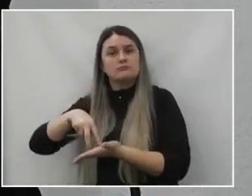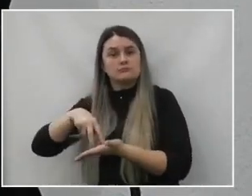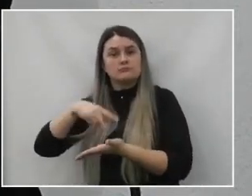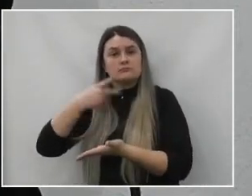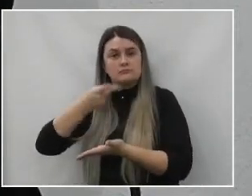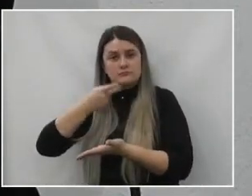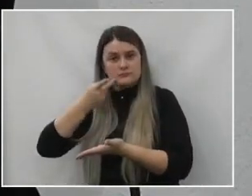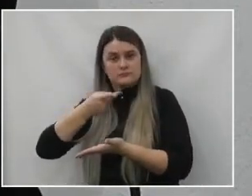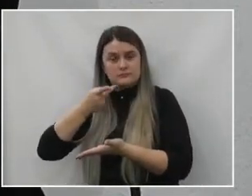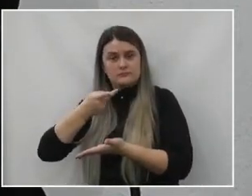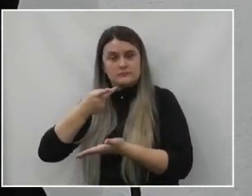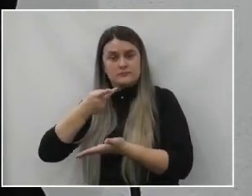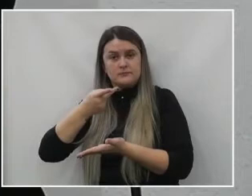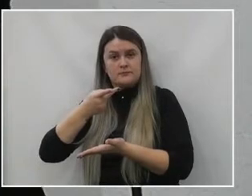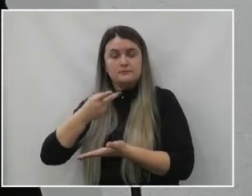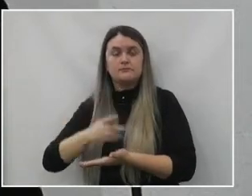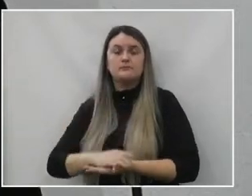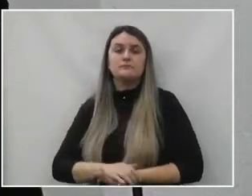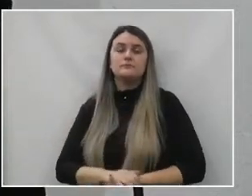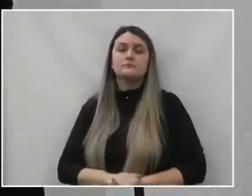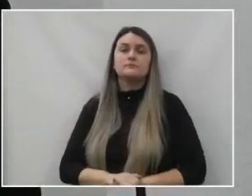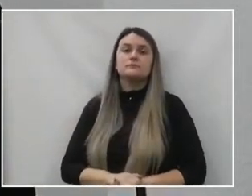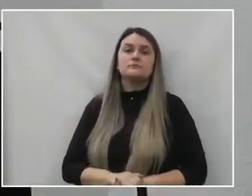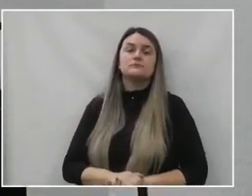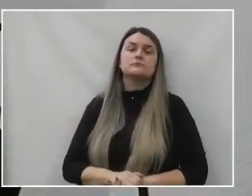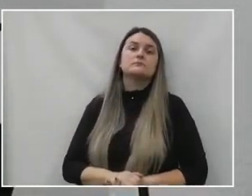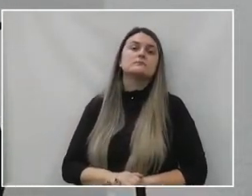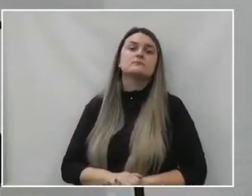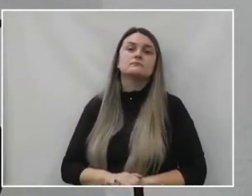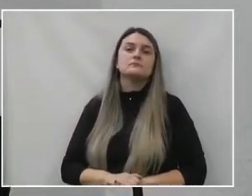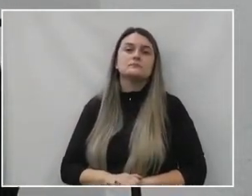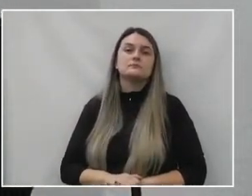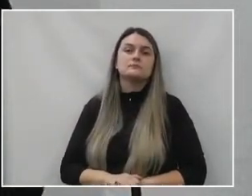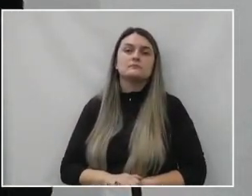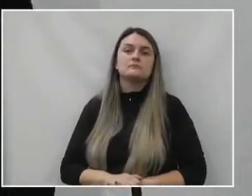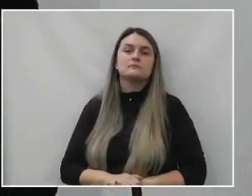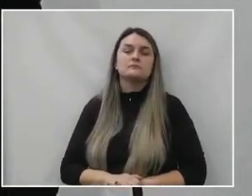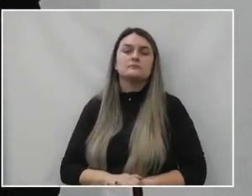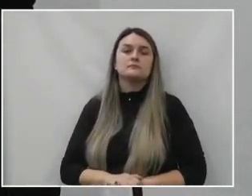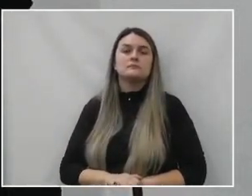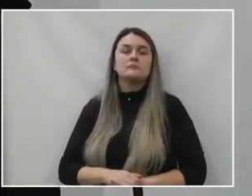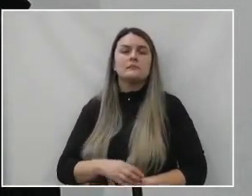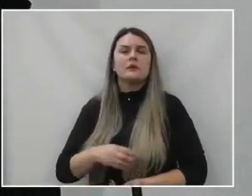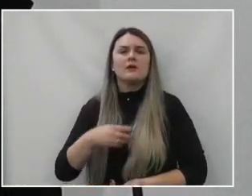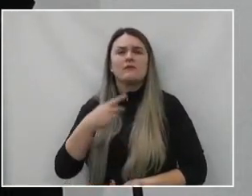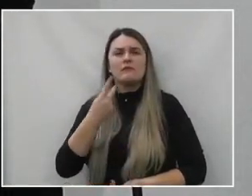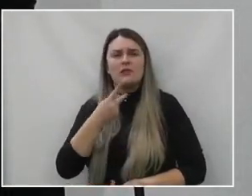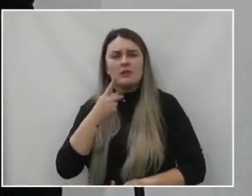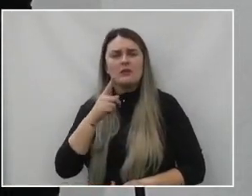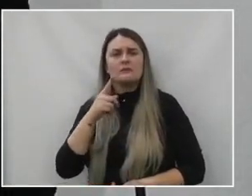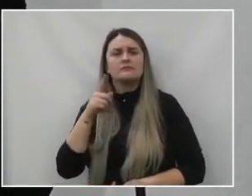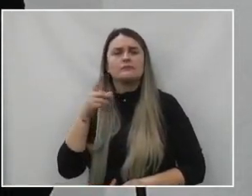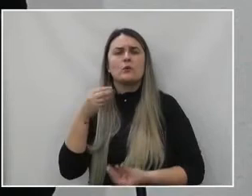a tribuna dessa Casa de Vereadores, é a importância